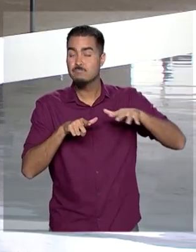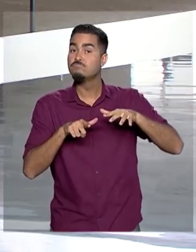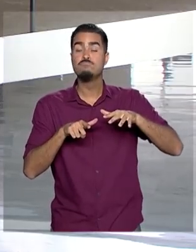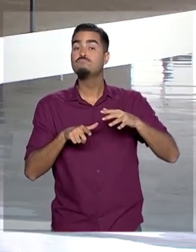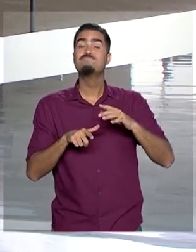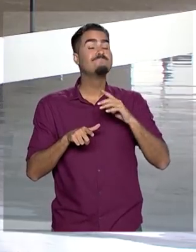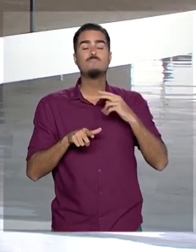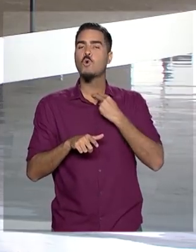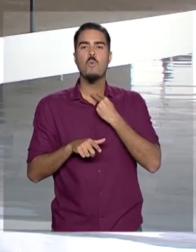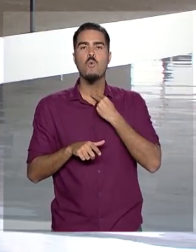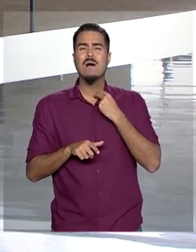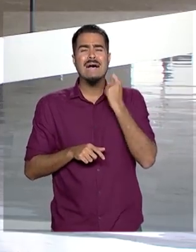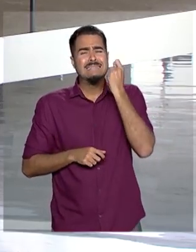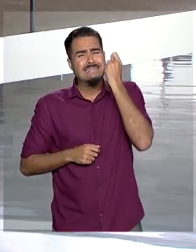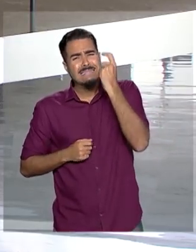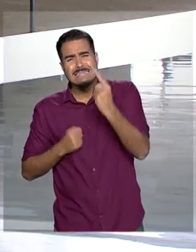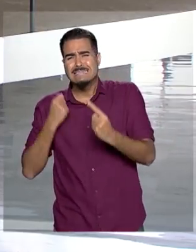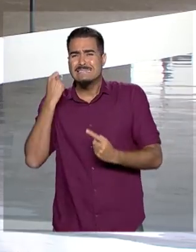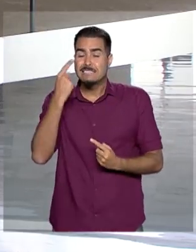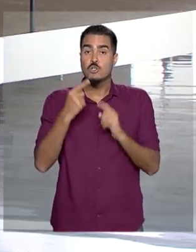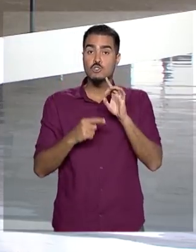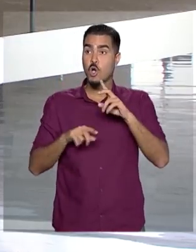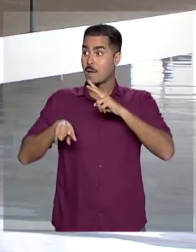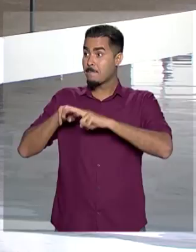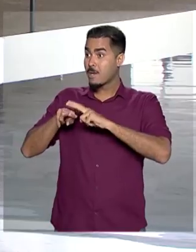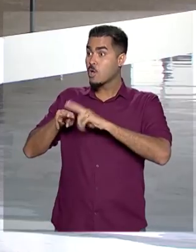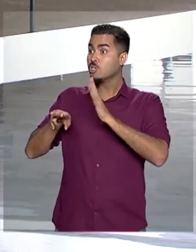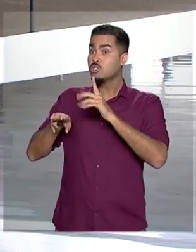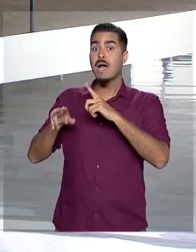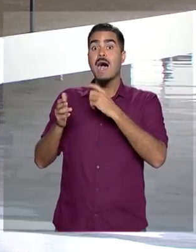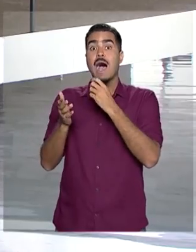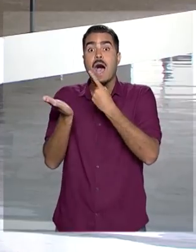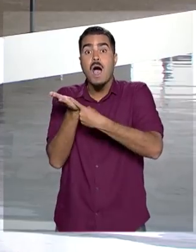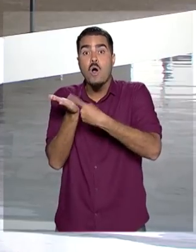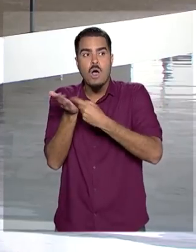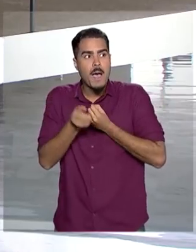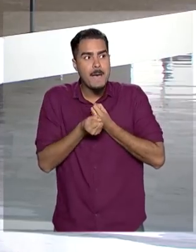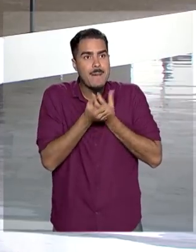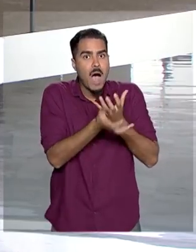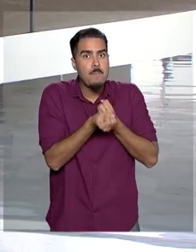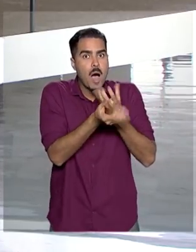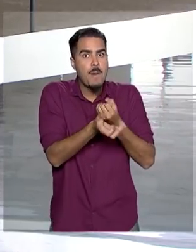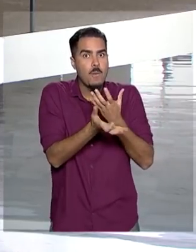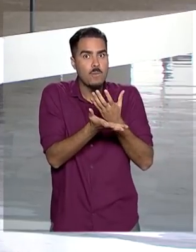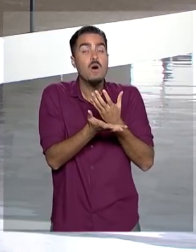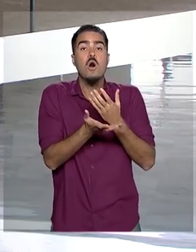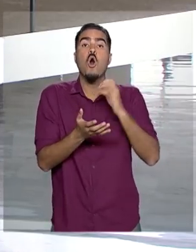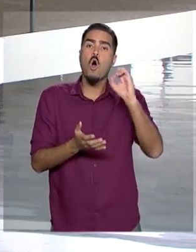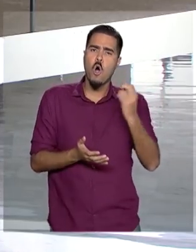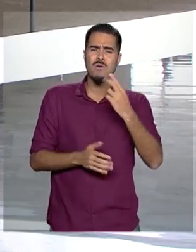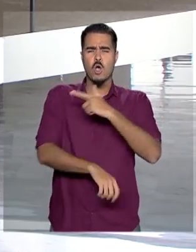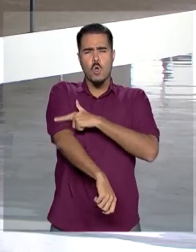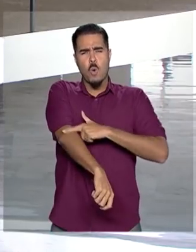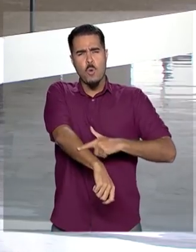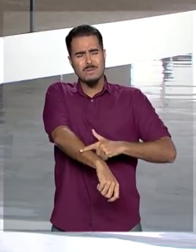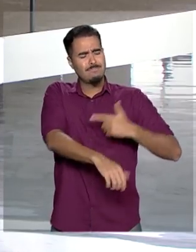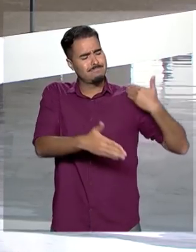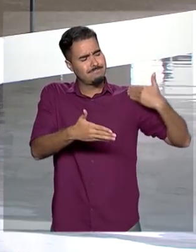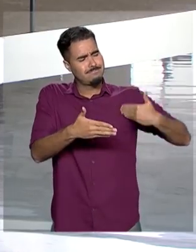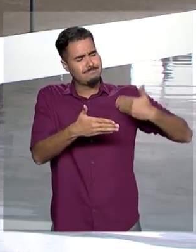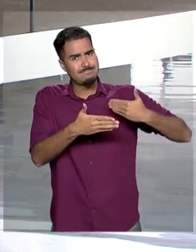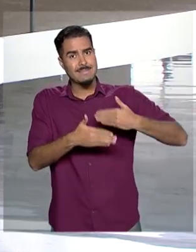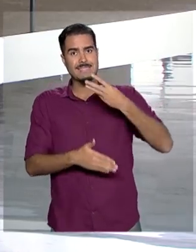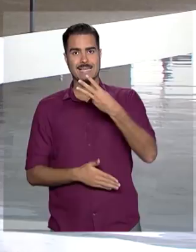exceção, permitidas apenas para presos que fizeram acordo de delação premiada ou que tiveram ótimo comportamento durante